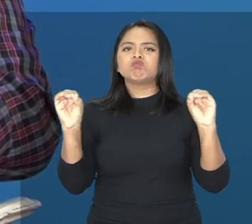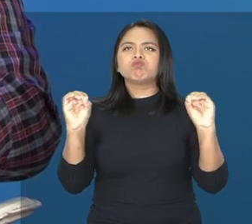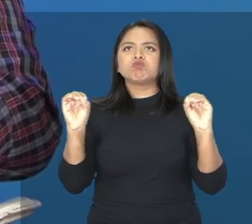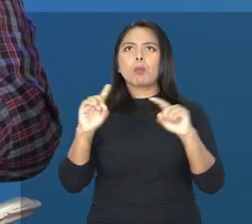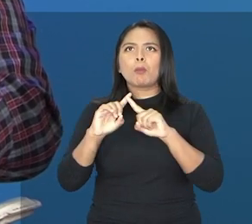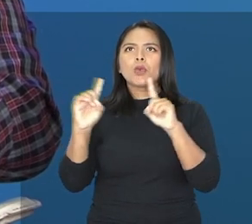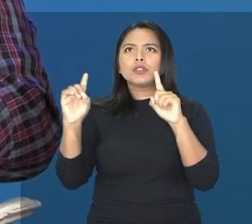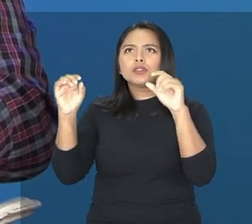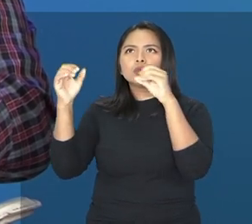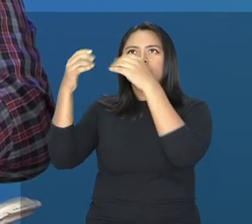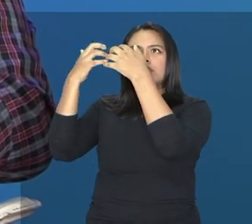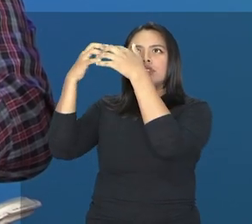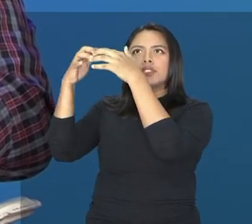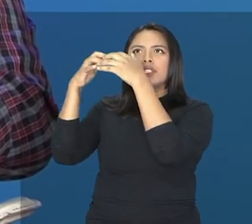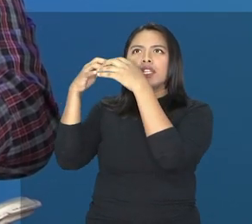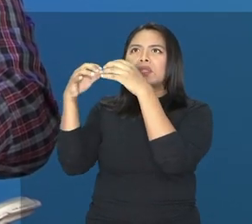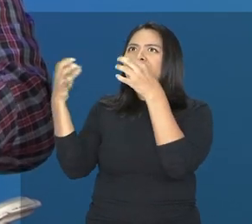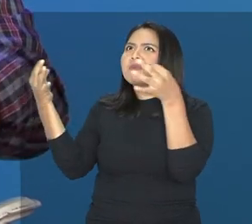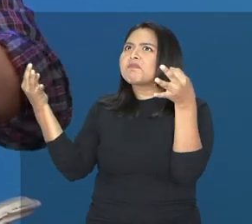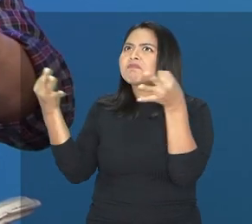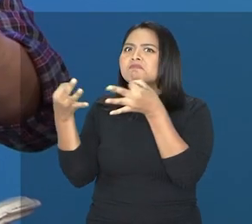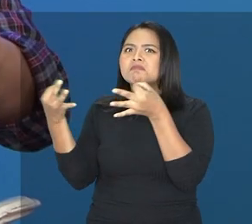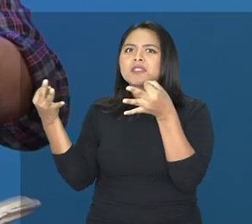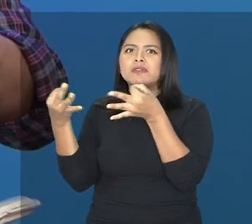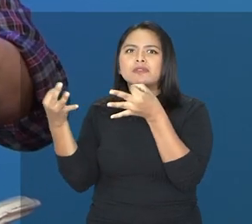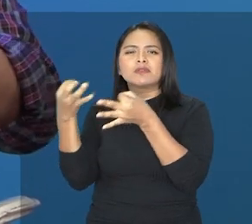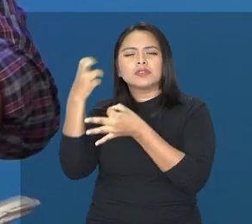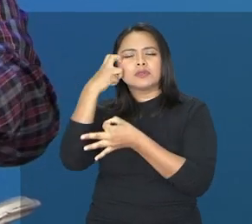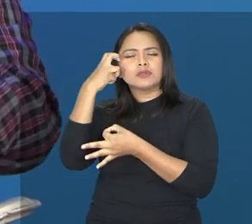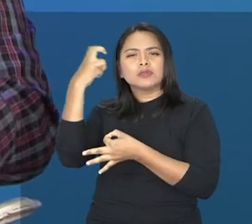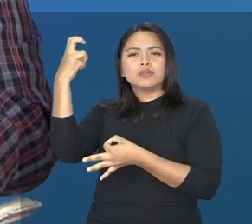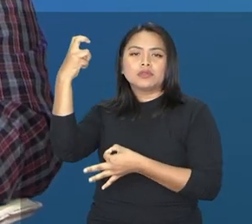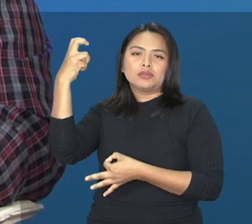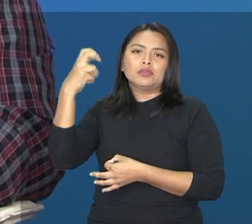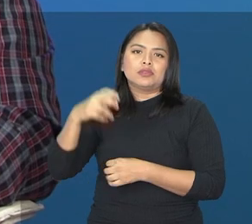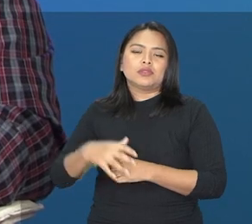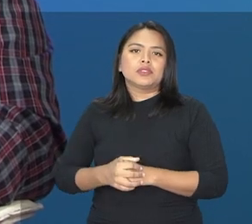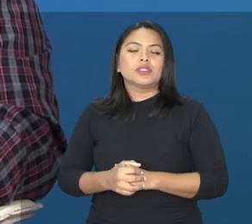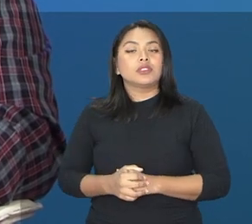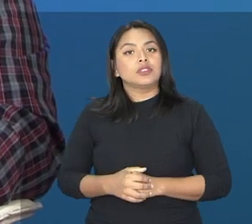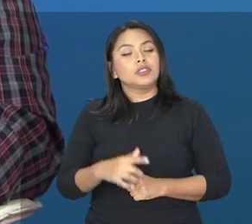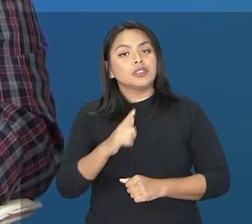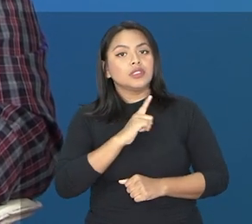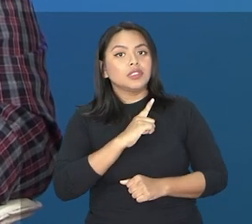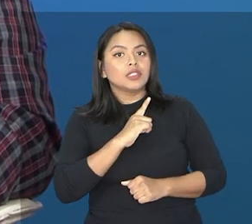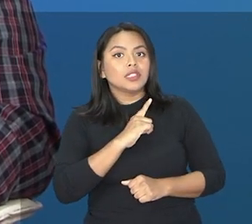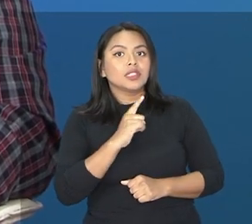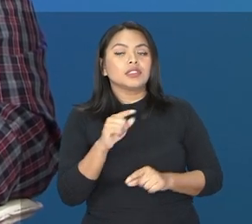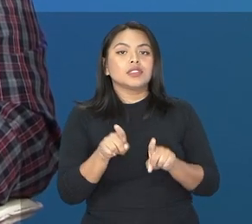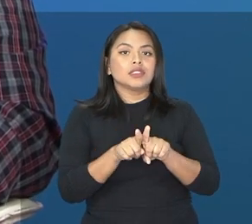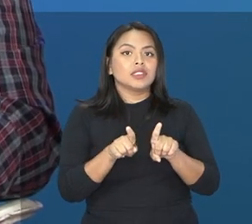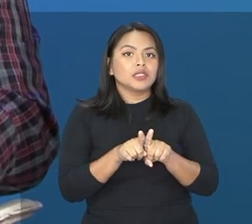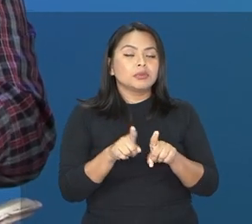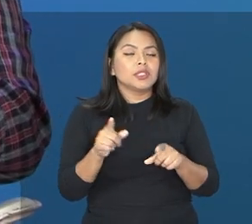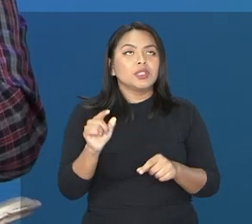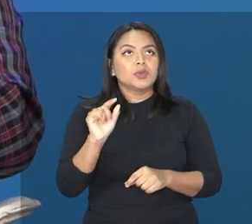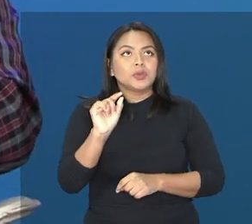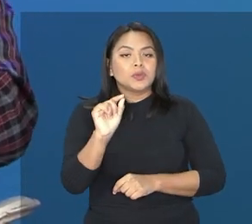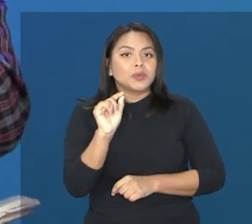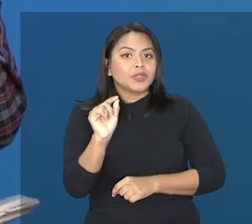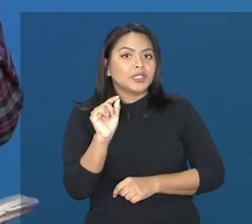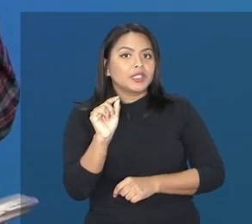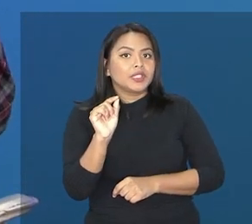ciência, para produzir conhecimento. Há também uma certa, uma certa